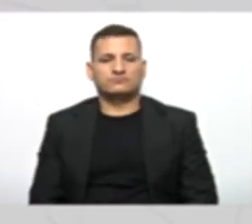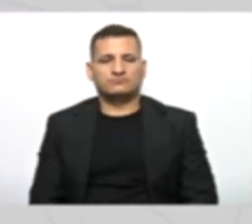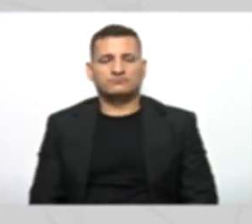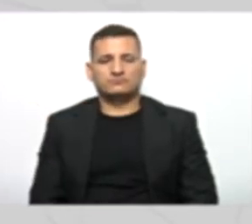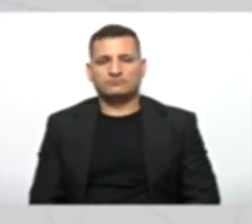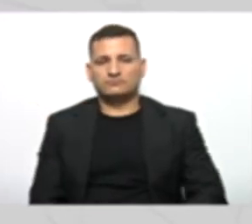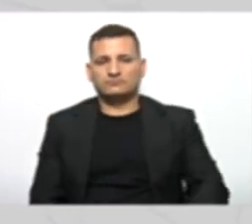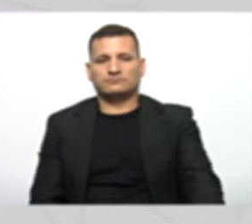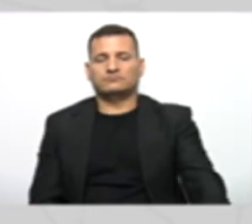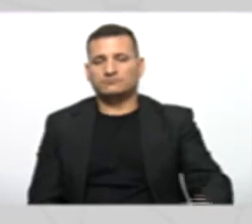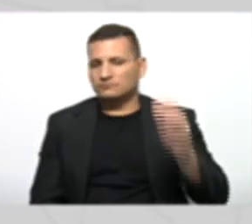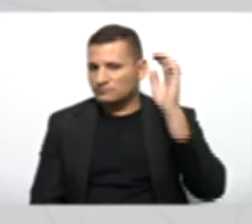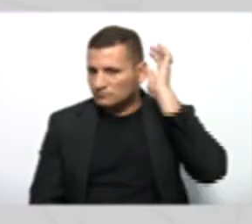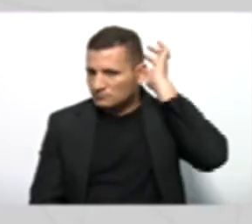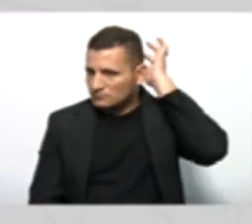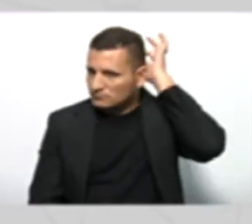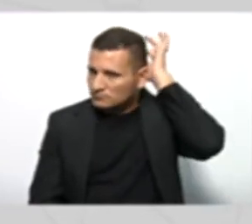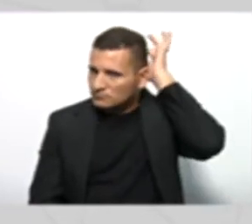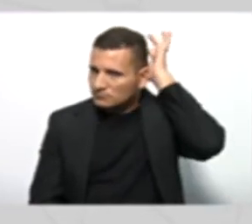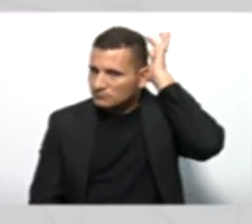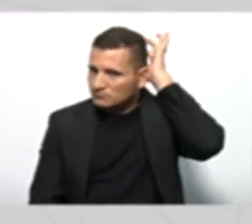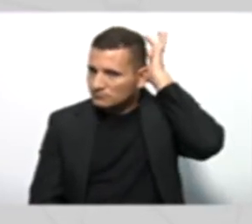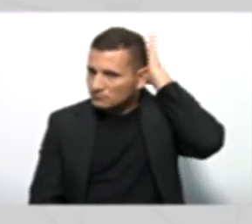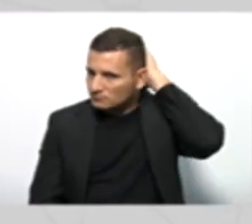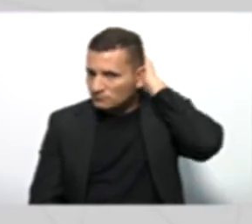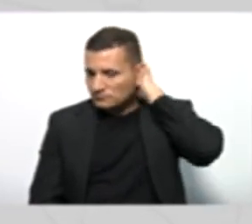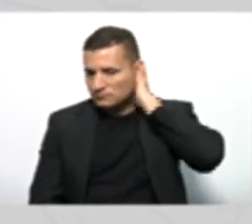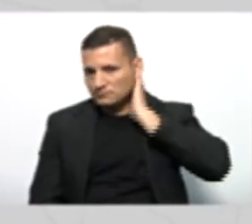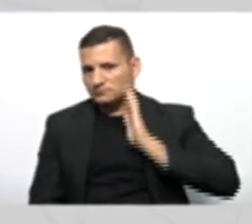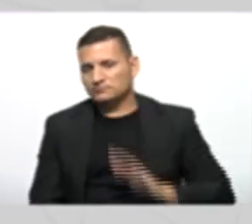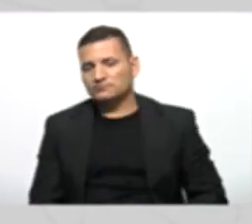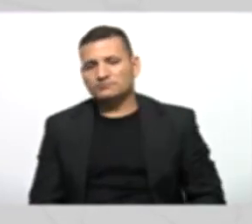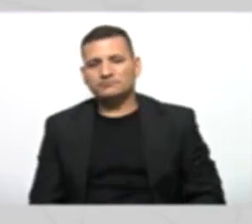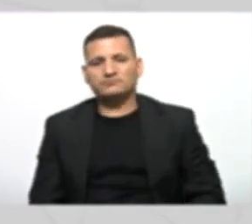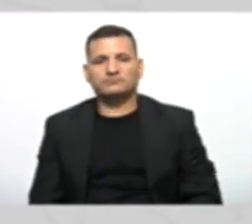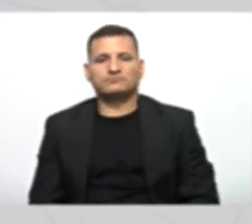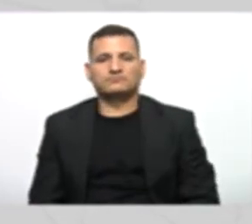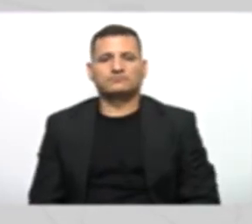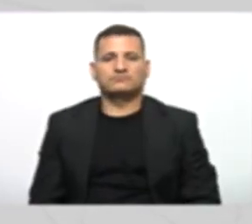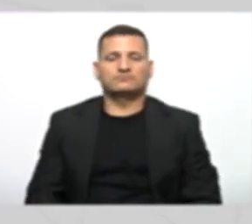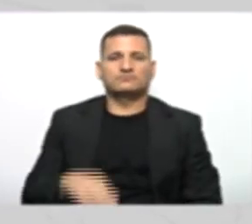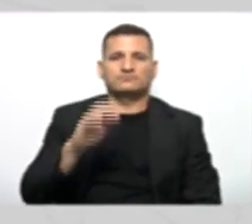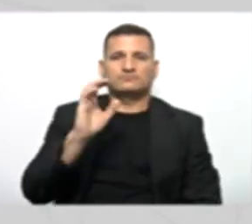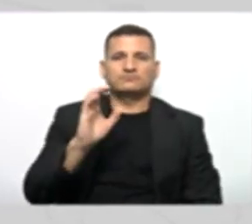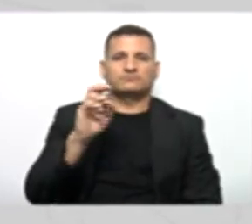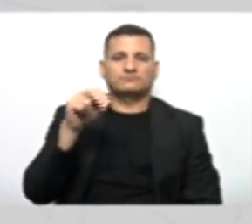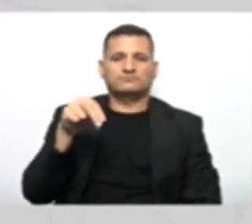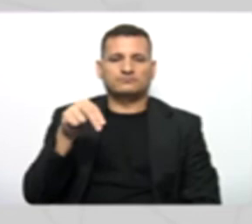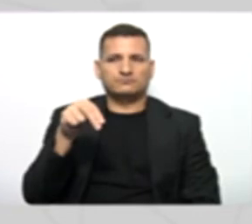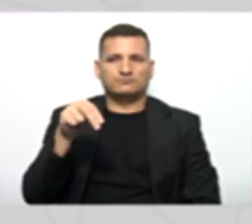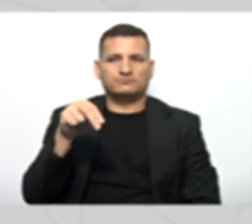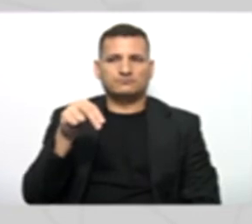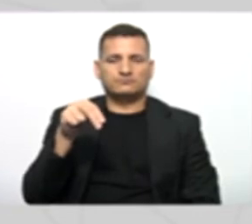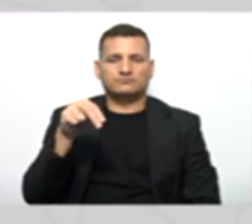E agora as características Da classe Pessoa jurídica Quais são CN Para CNPJ